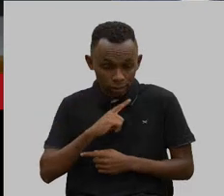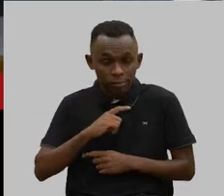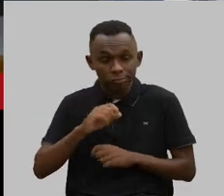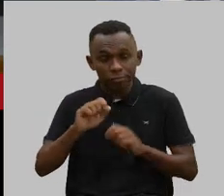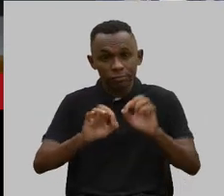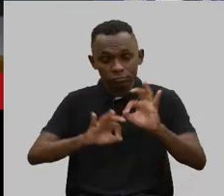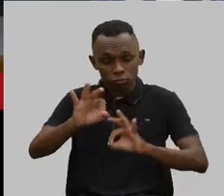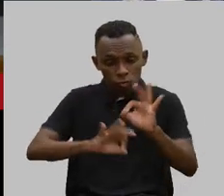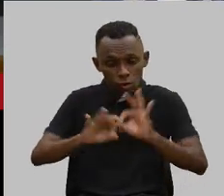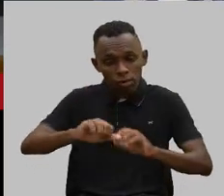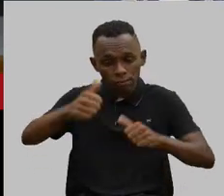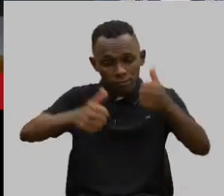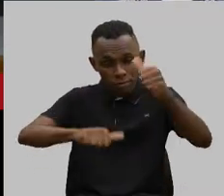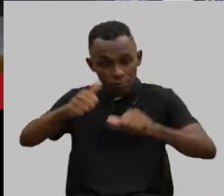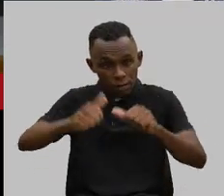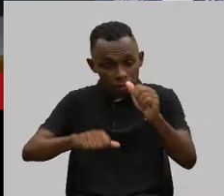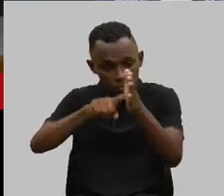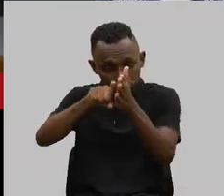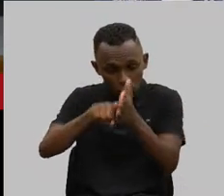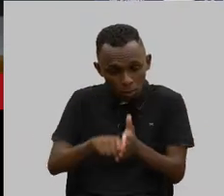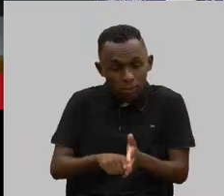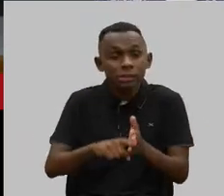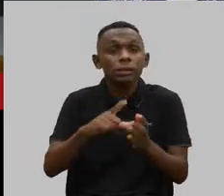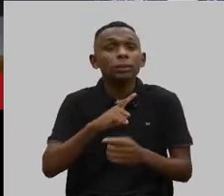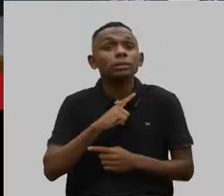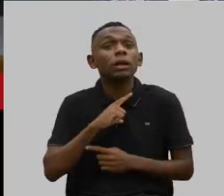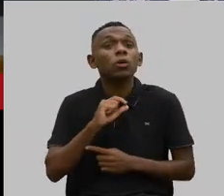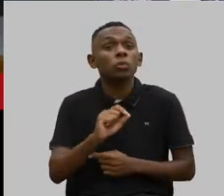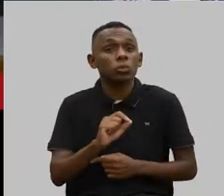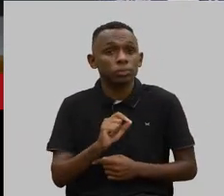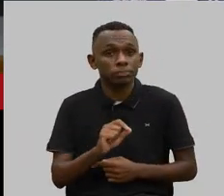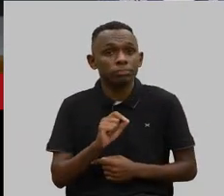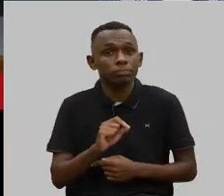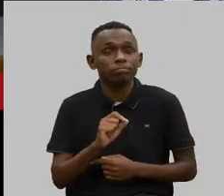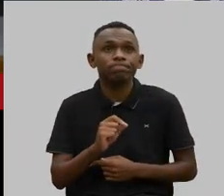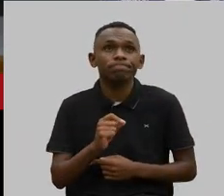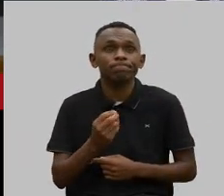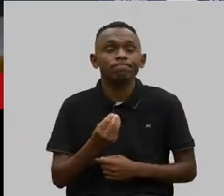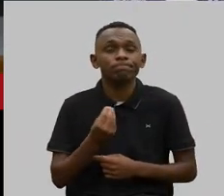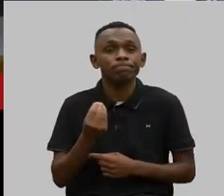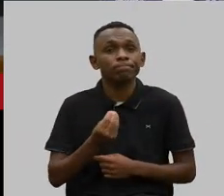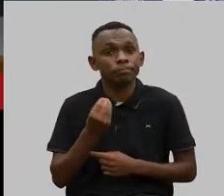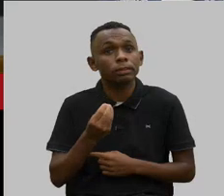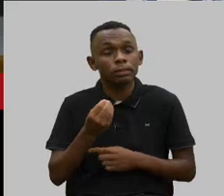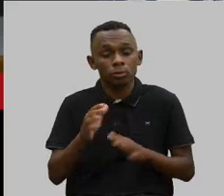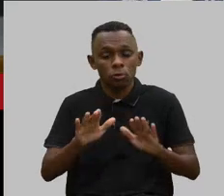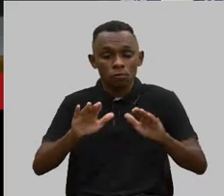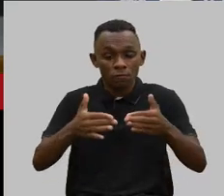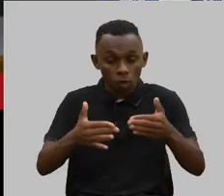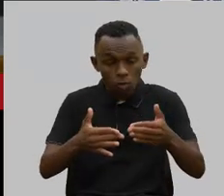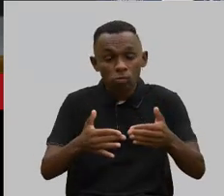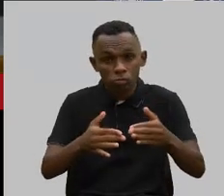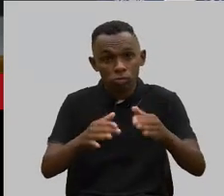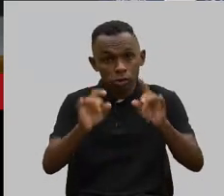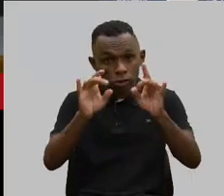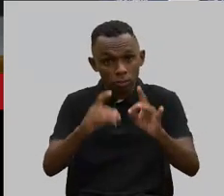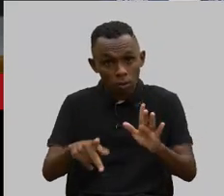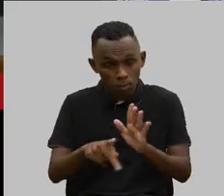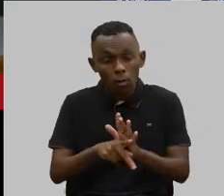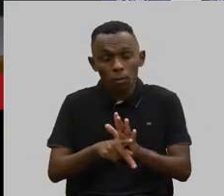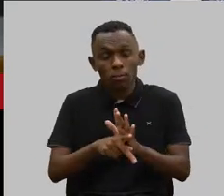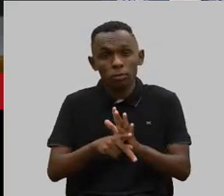fiscalização e tem, vamos dizer assim, dado uma atenção especial aos casos de